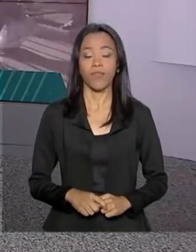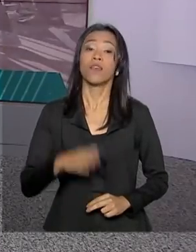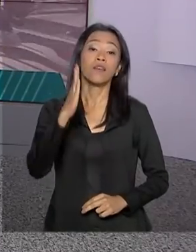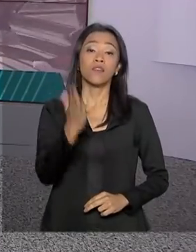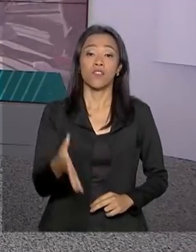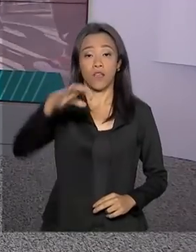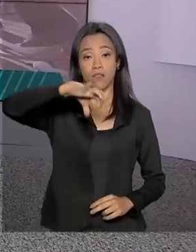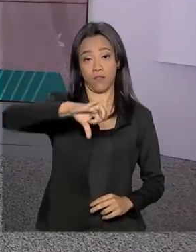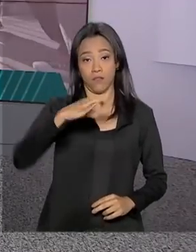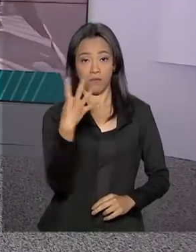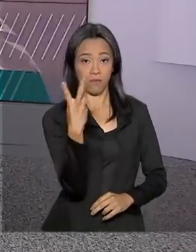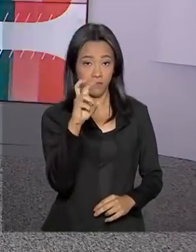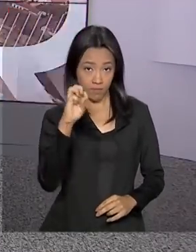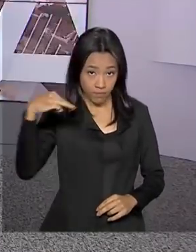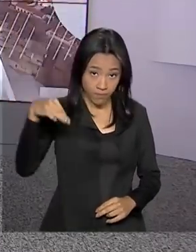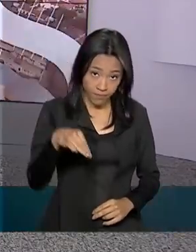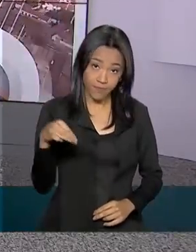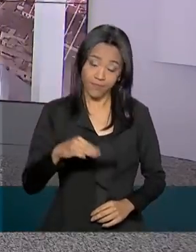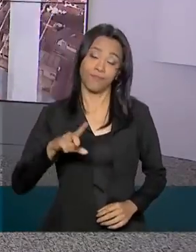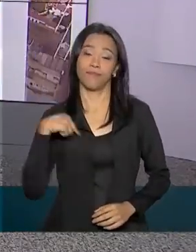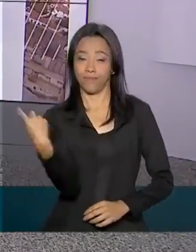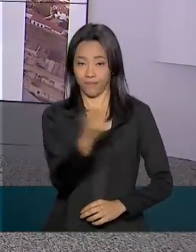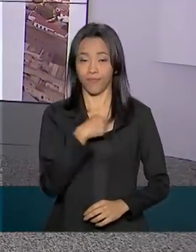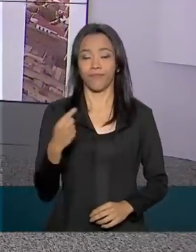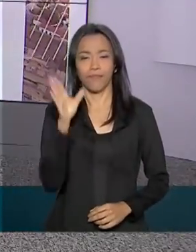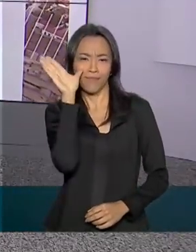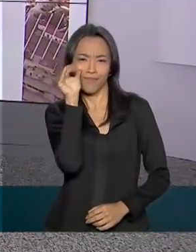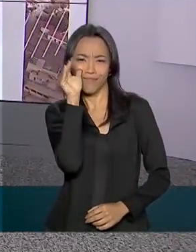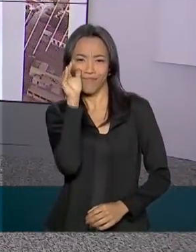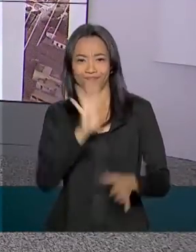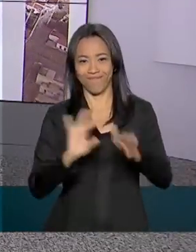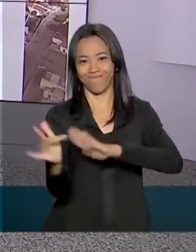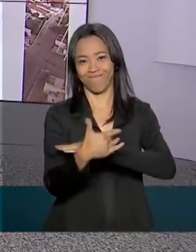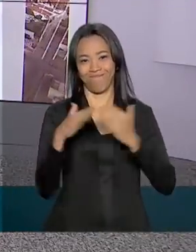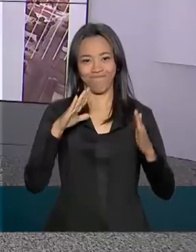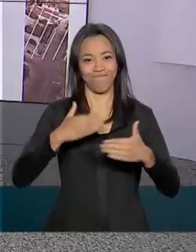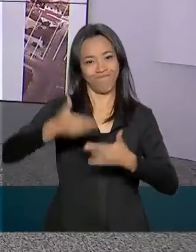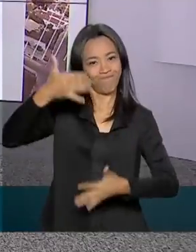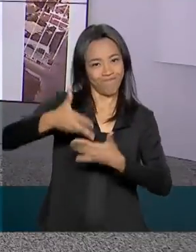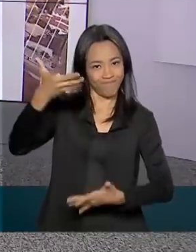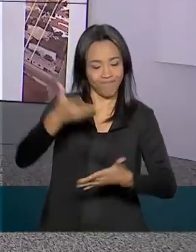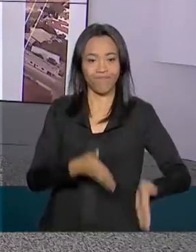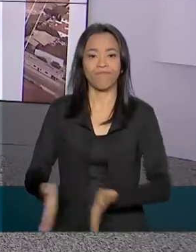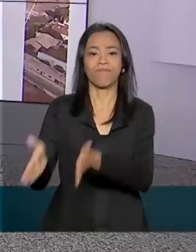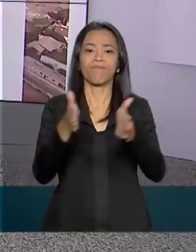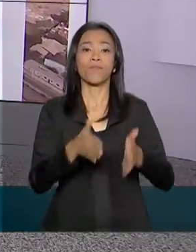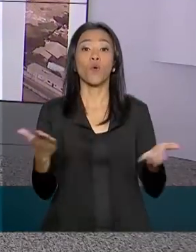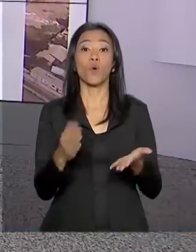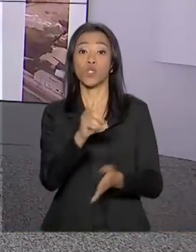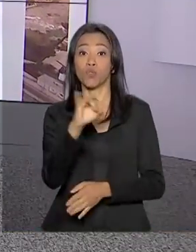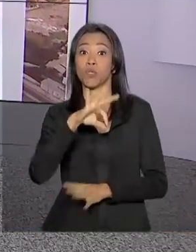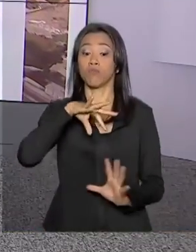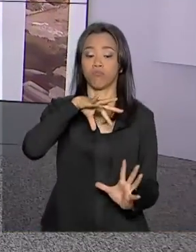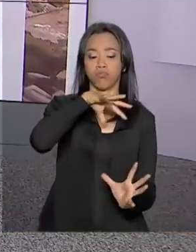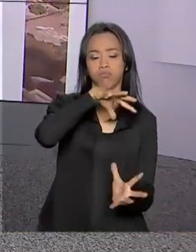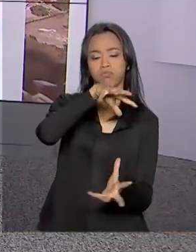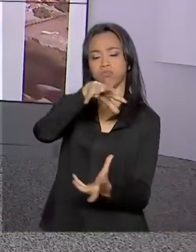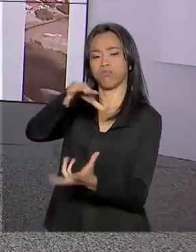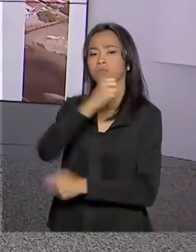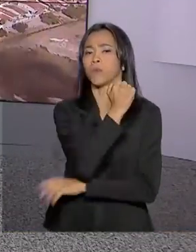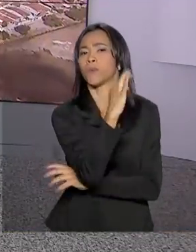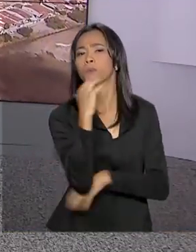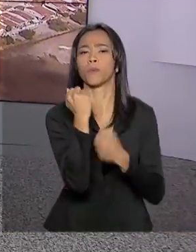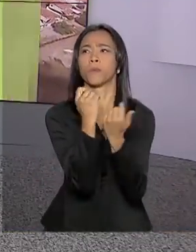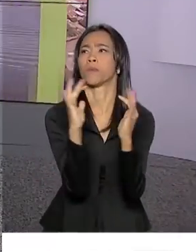São 9 horas e 45 minutos, estamos ao vivo também pelas nossas redes sociais. Hoje é o Dia Mundial do Meio Ambiente e, para